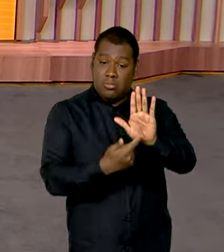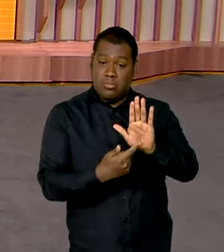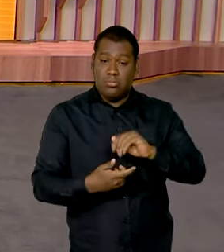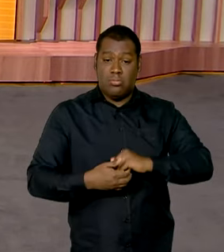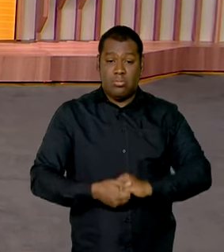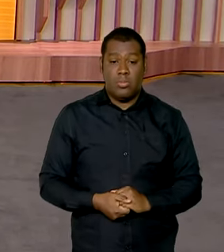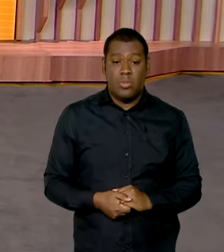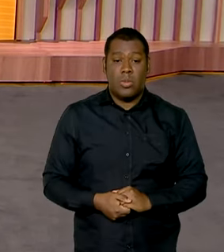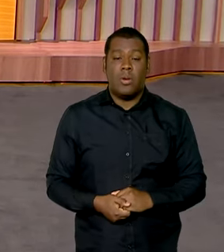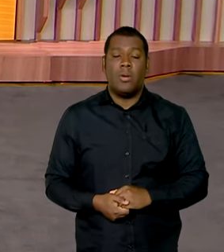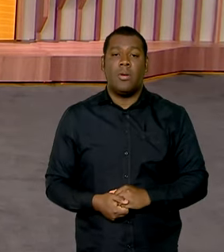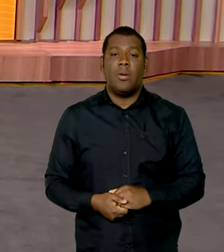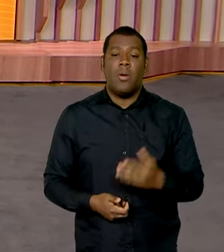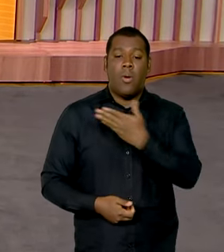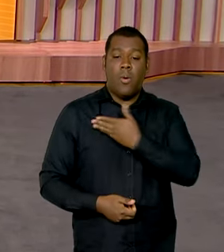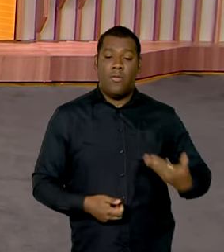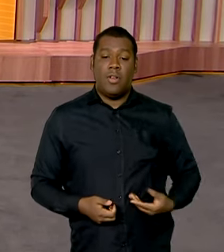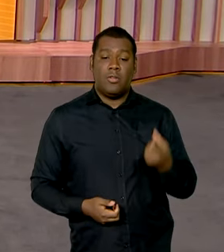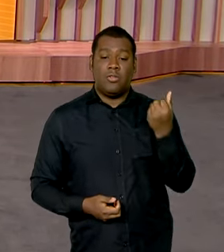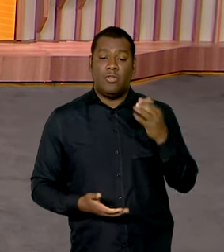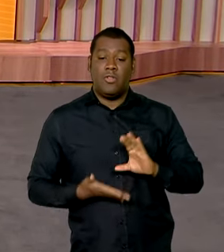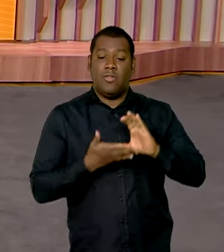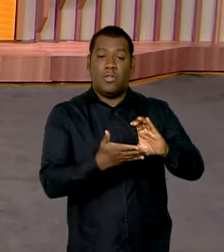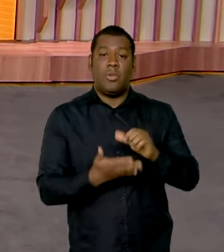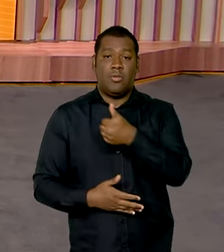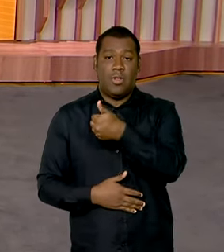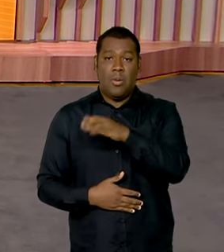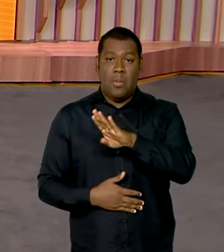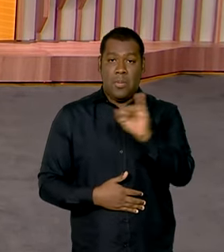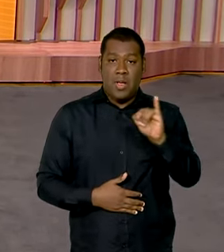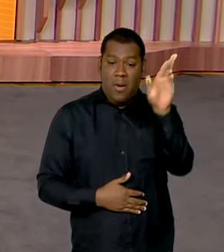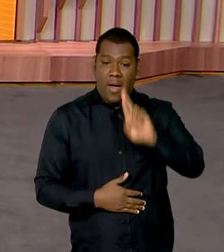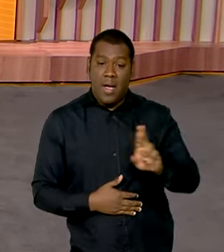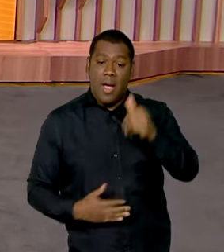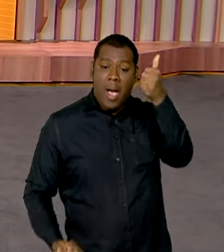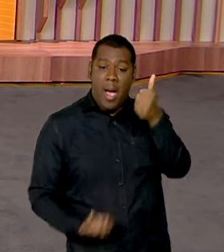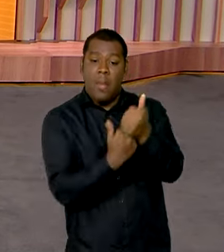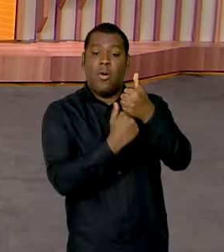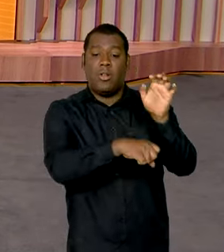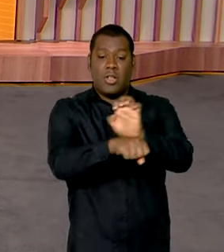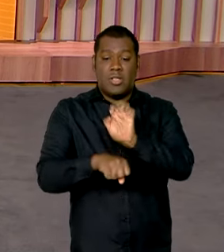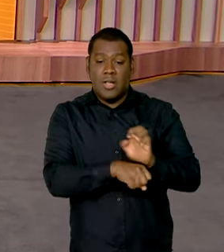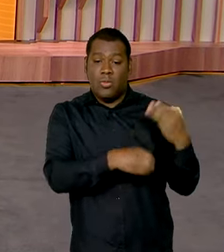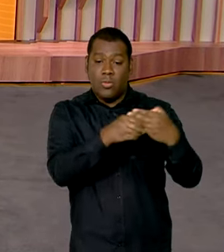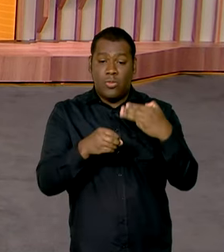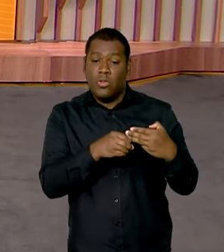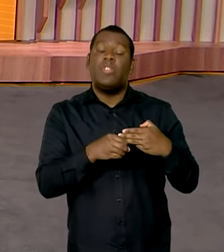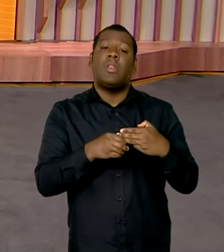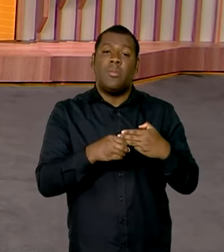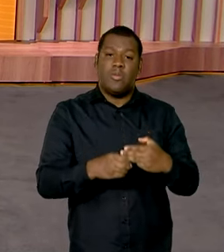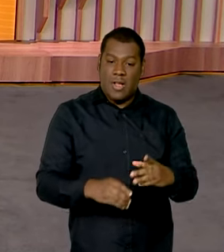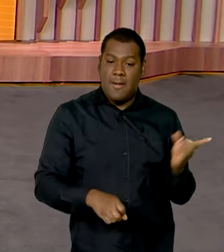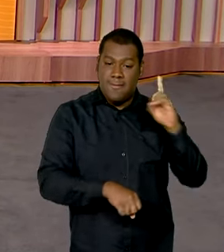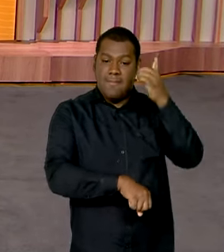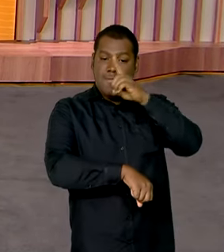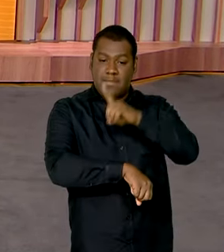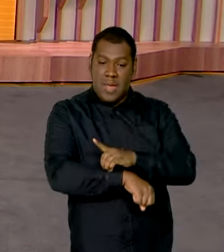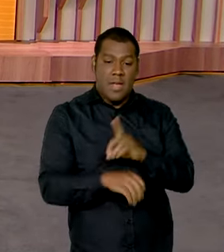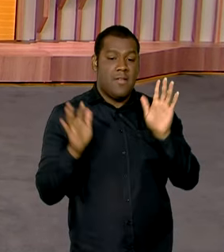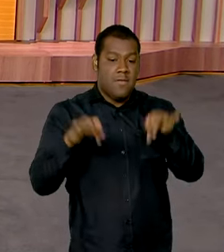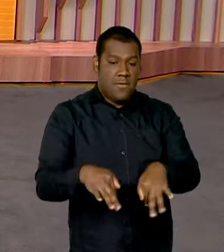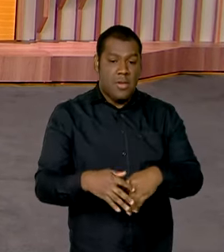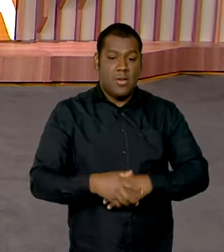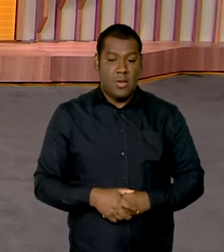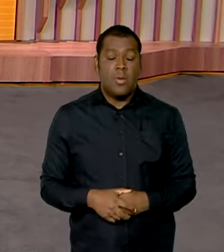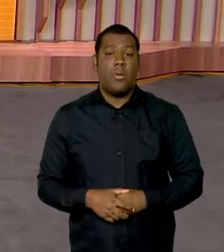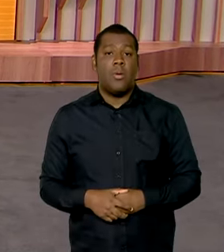Um bilhão e meio de reais em recursos federais foram liberados para apoiar os estados e municípios no combate à dengue. Mais de um milhão